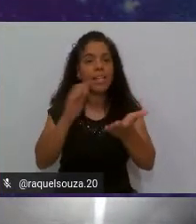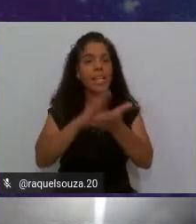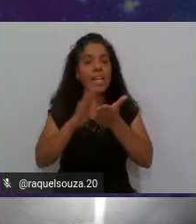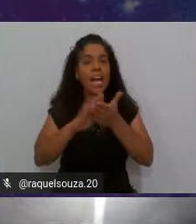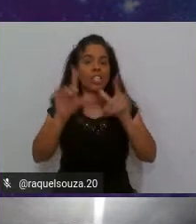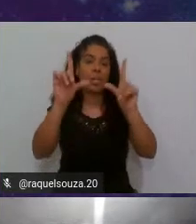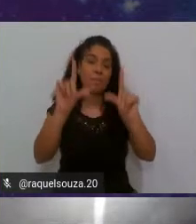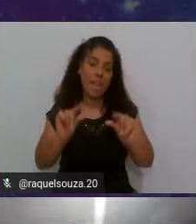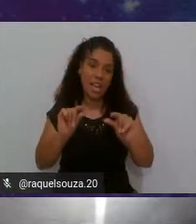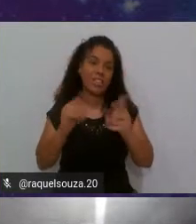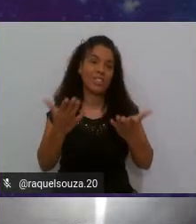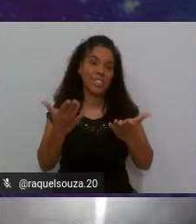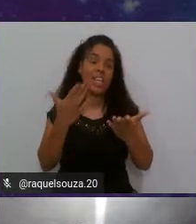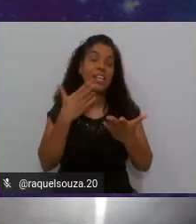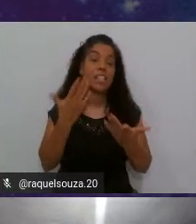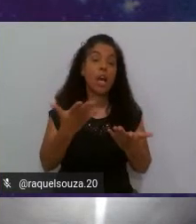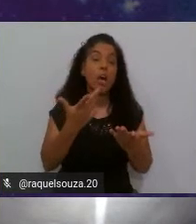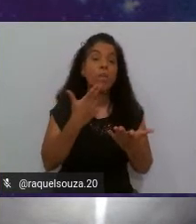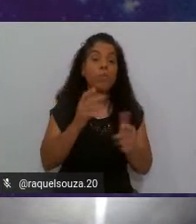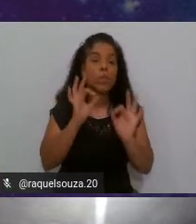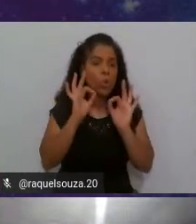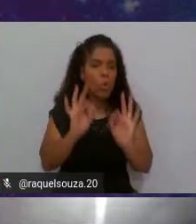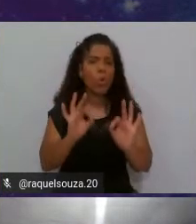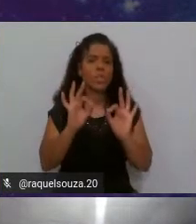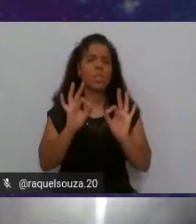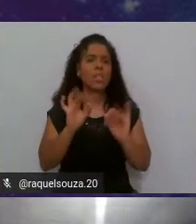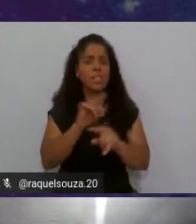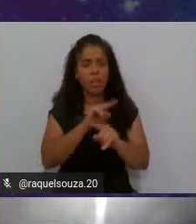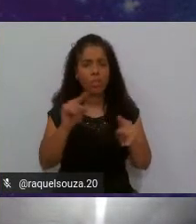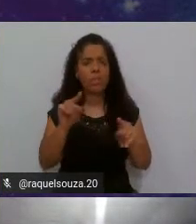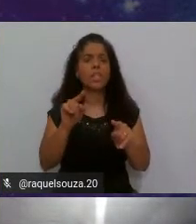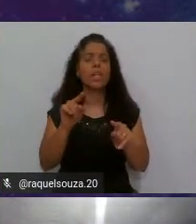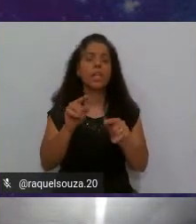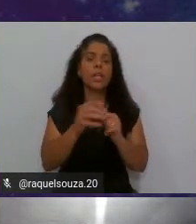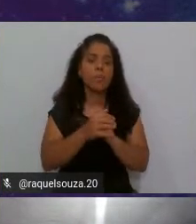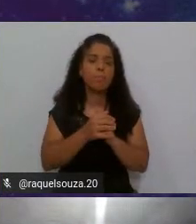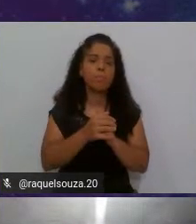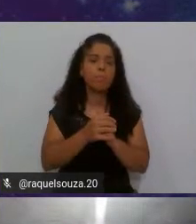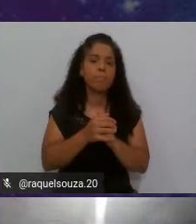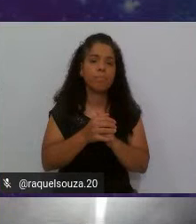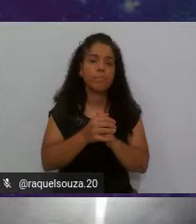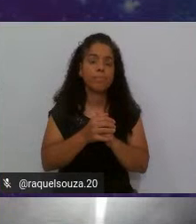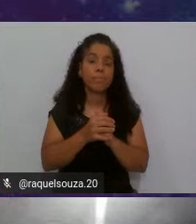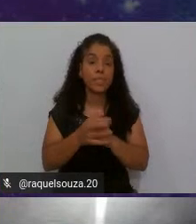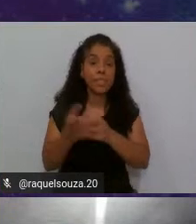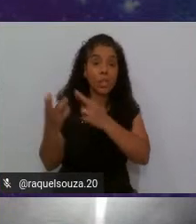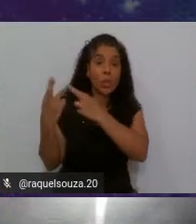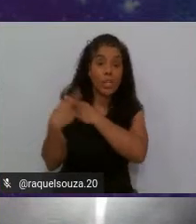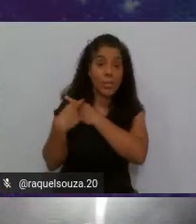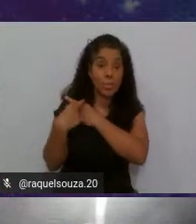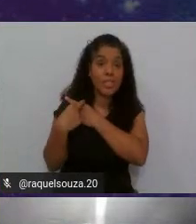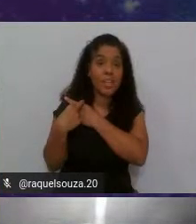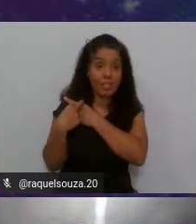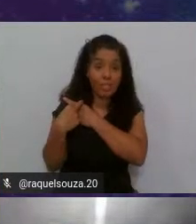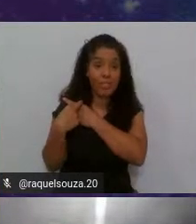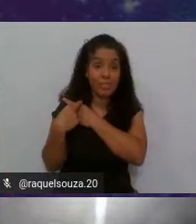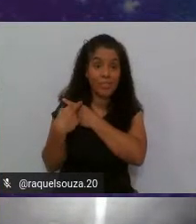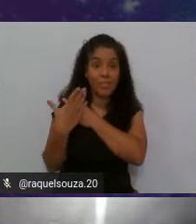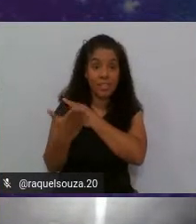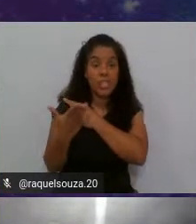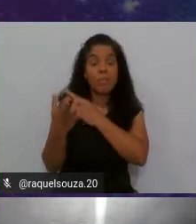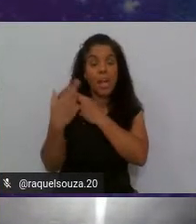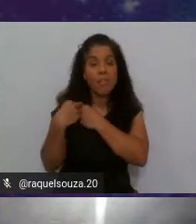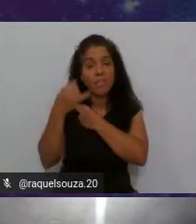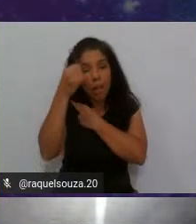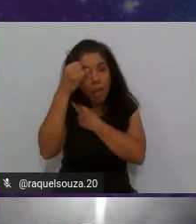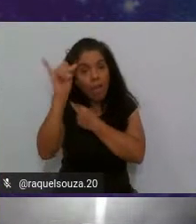então e com certeza você você sendo responsável por evitar o